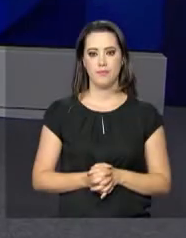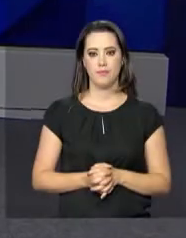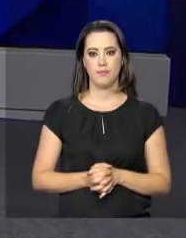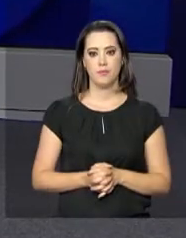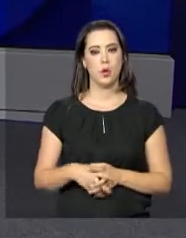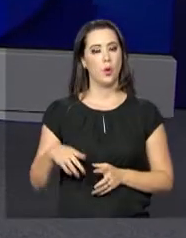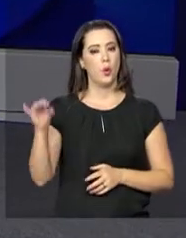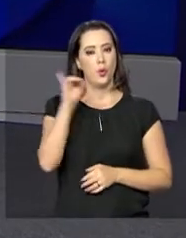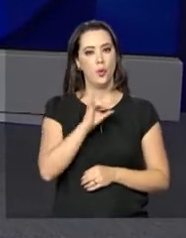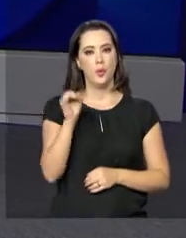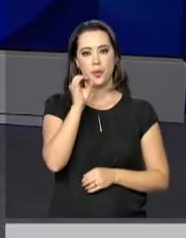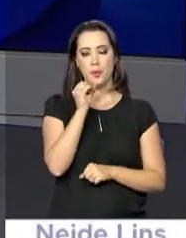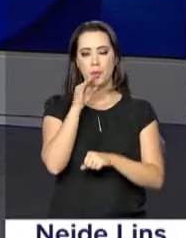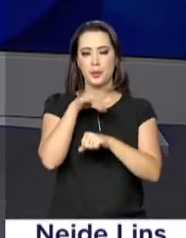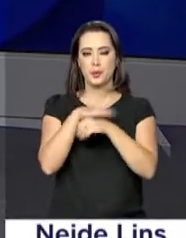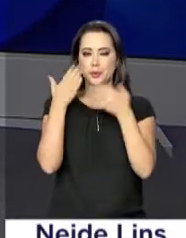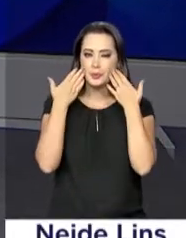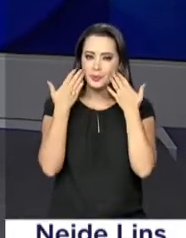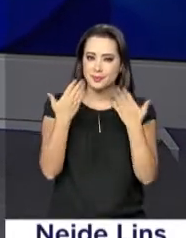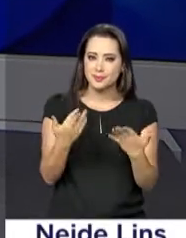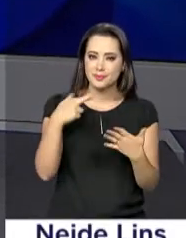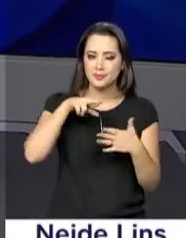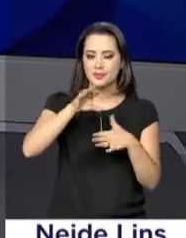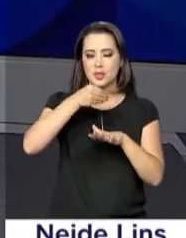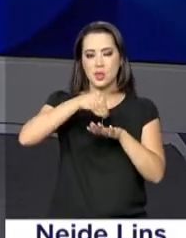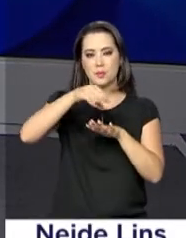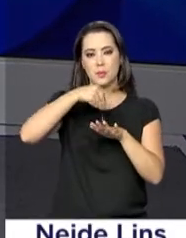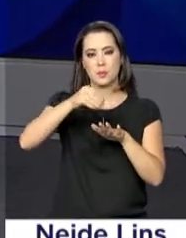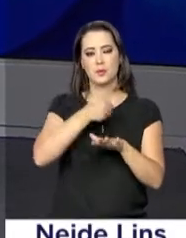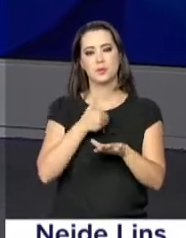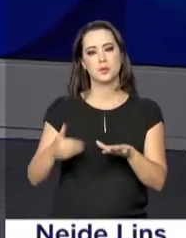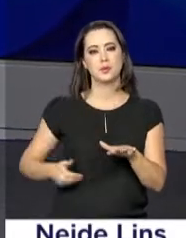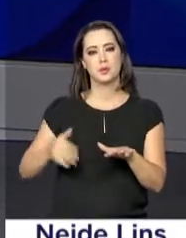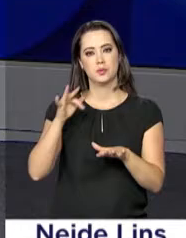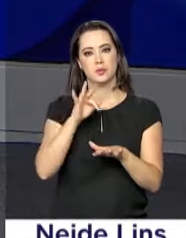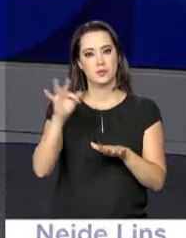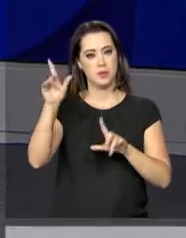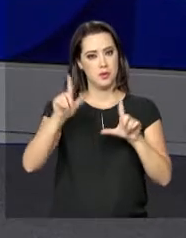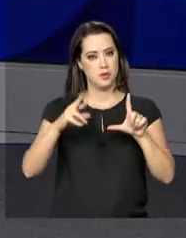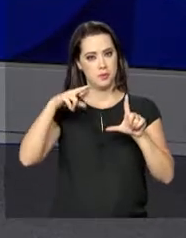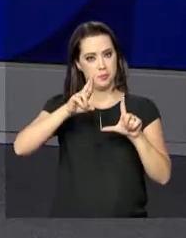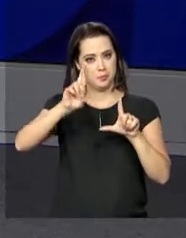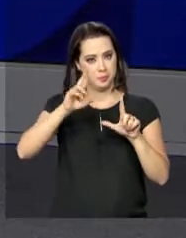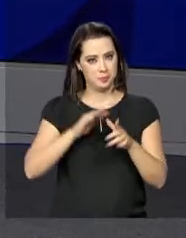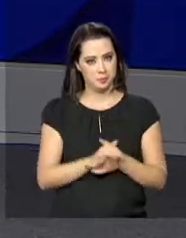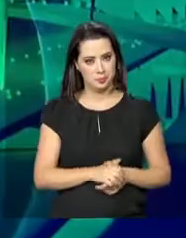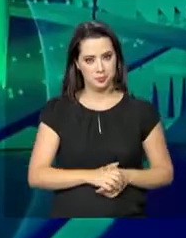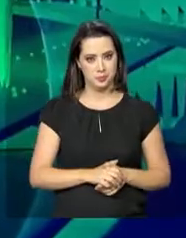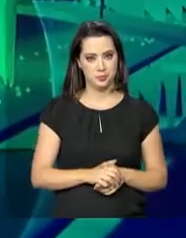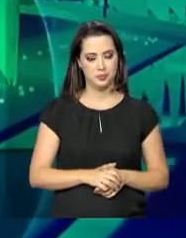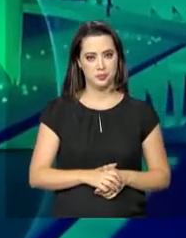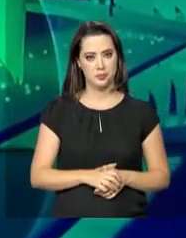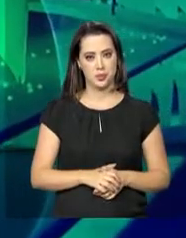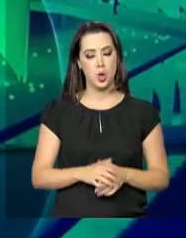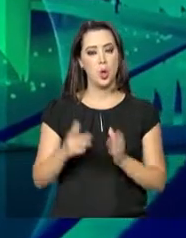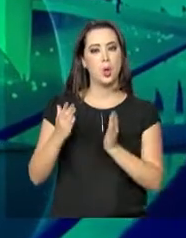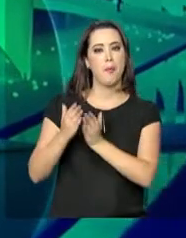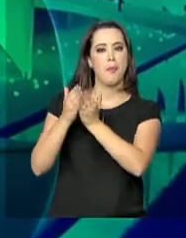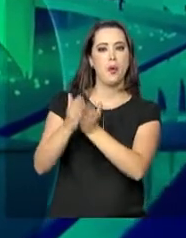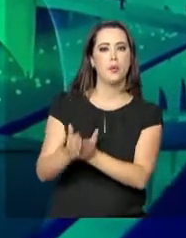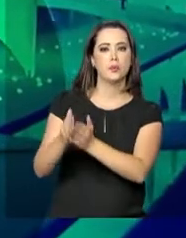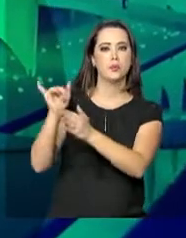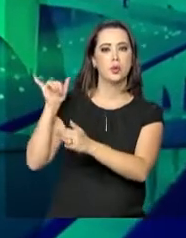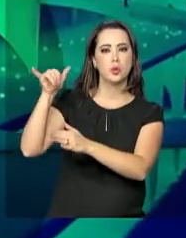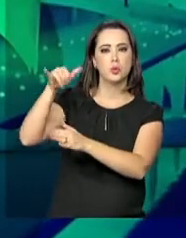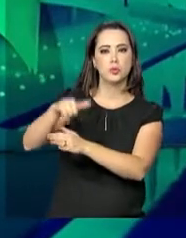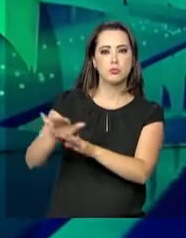Olá, boa noite. Voltamos com as notícias do Governo Federal em mais uma edição do Repórter NBR. Portos e aeroportos do